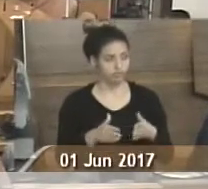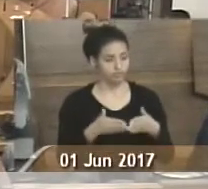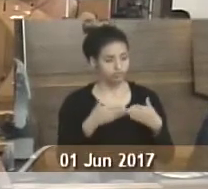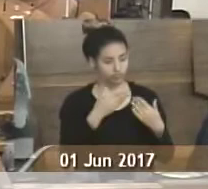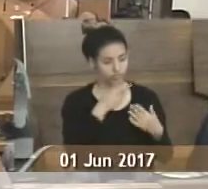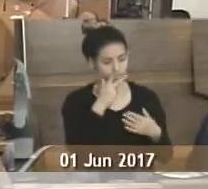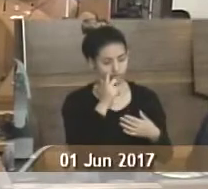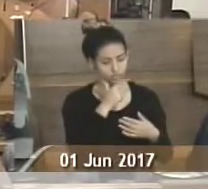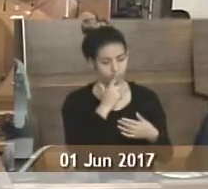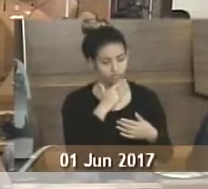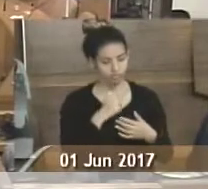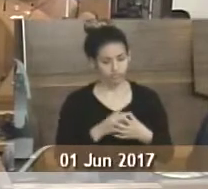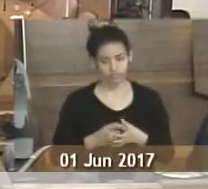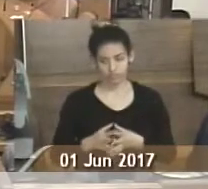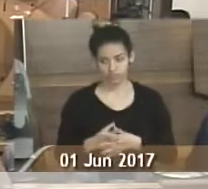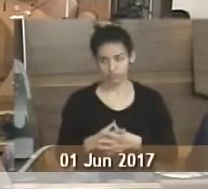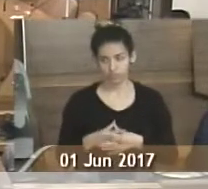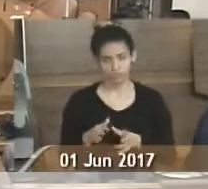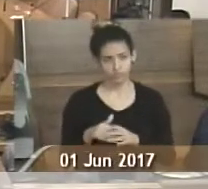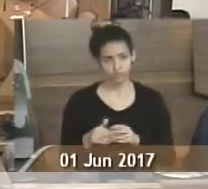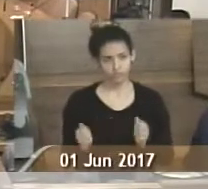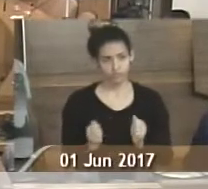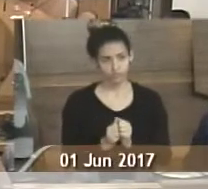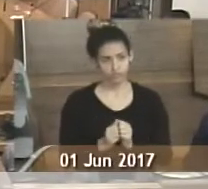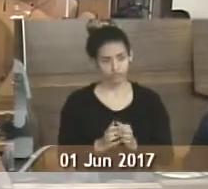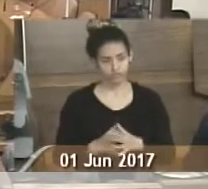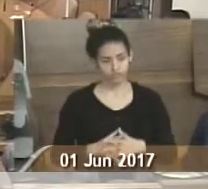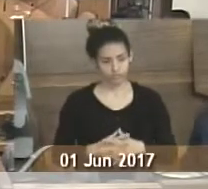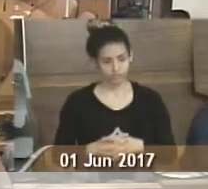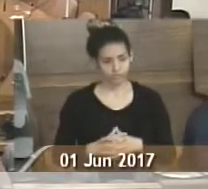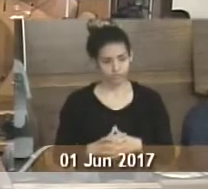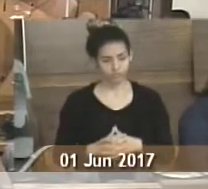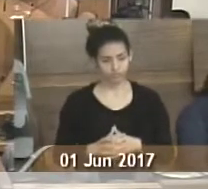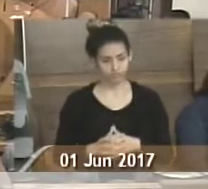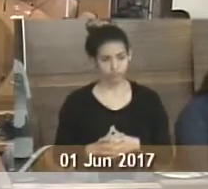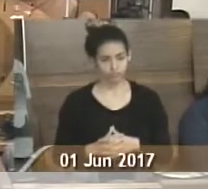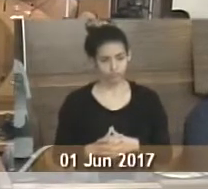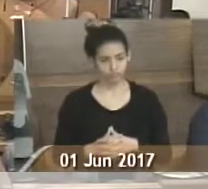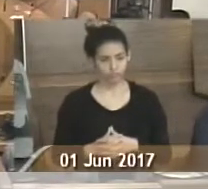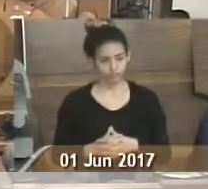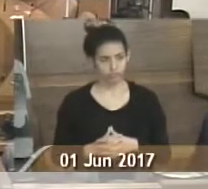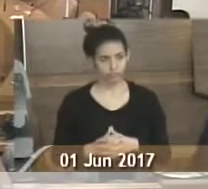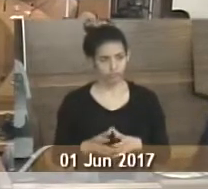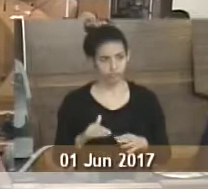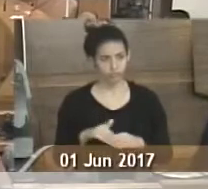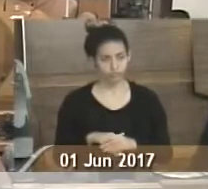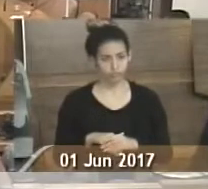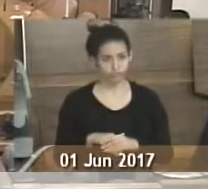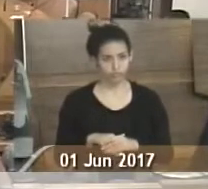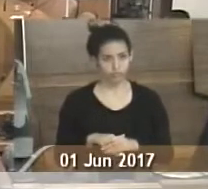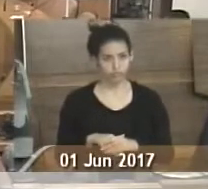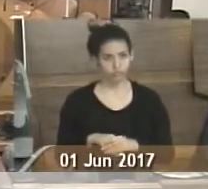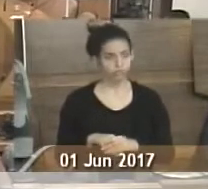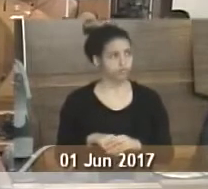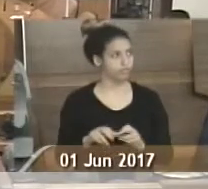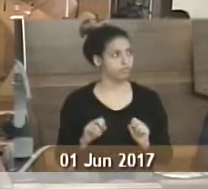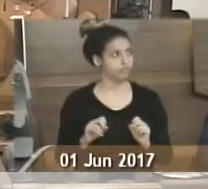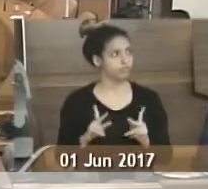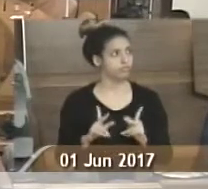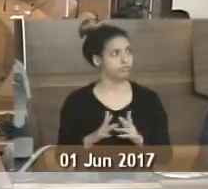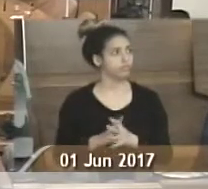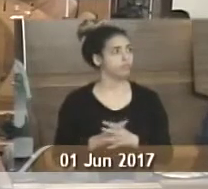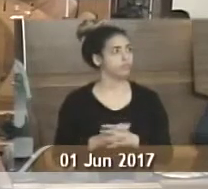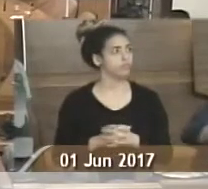a solicitação do vereador Jedi para que sejam votadas as matérias em bloco. Em discussão, nove oradores em votação, vereadores que aprovam e permaneçam como estão